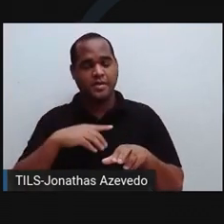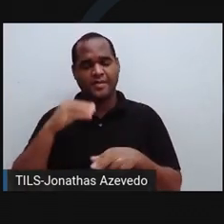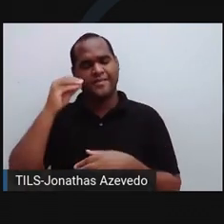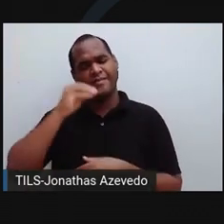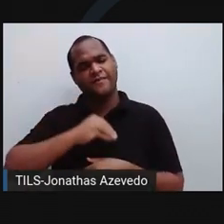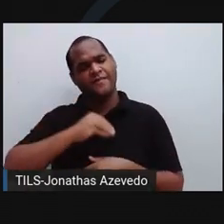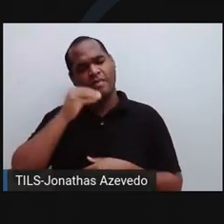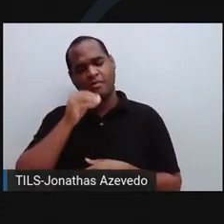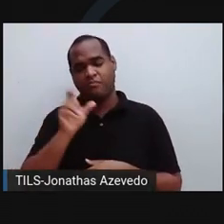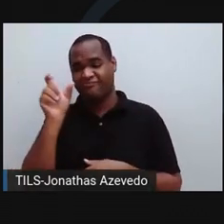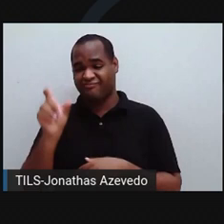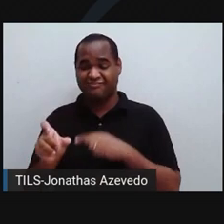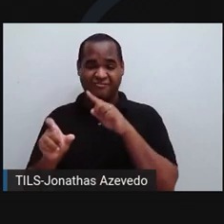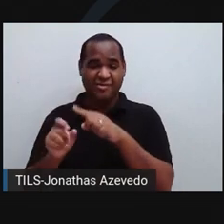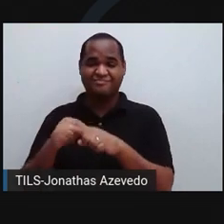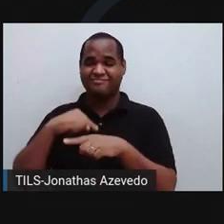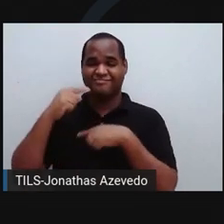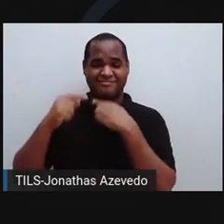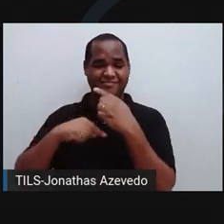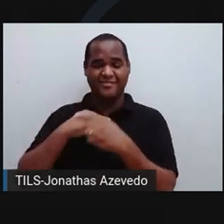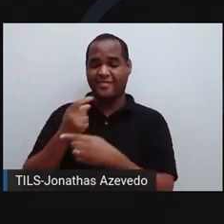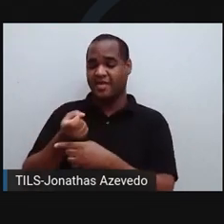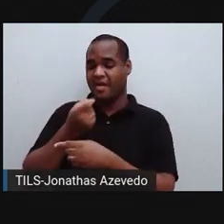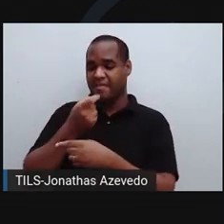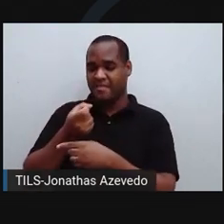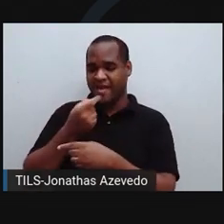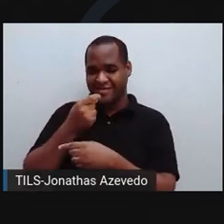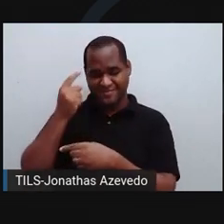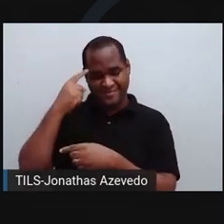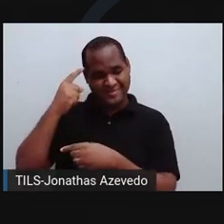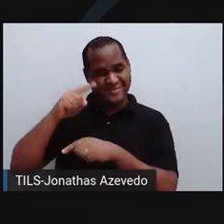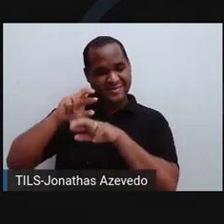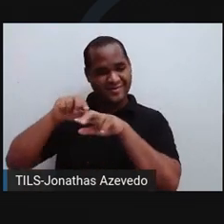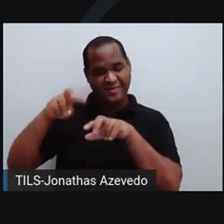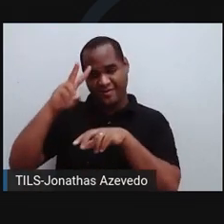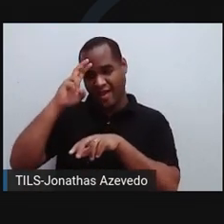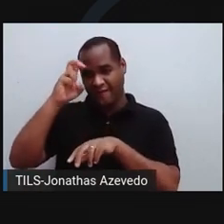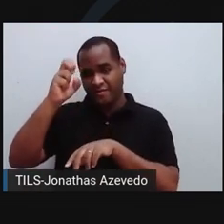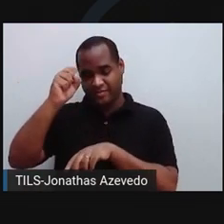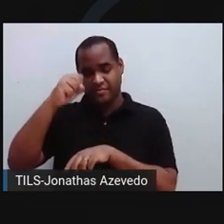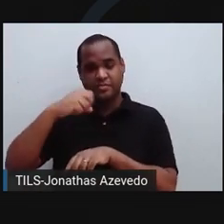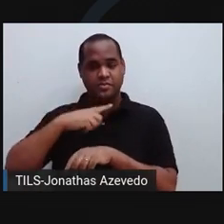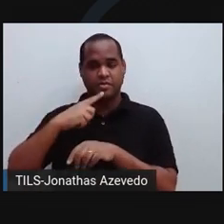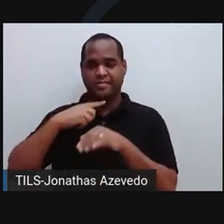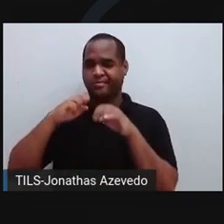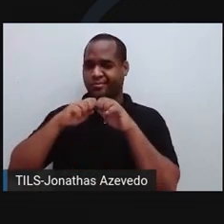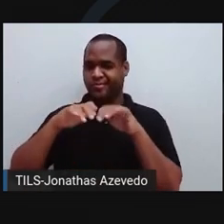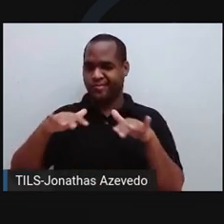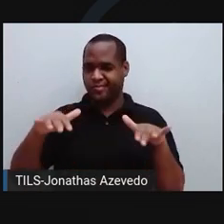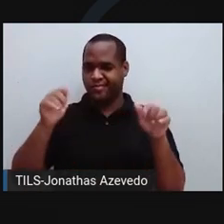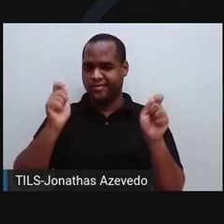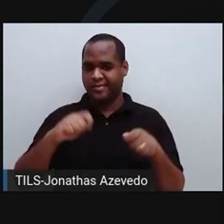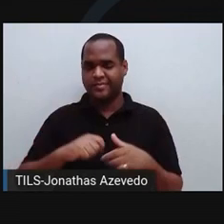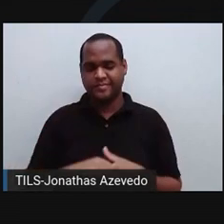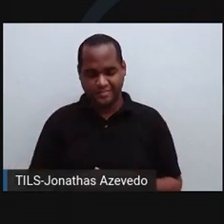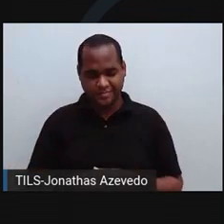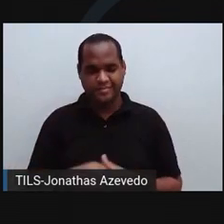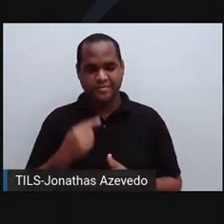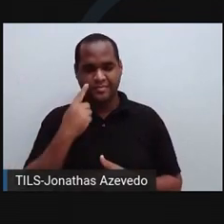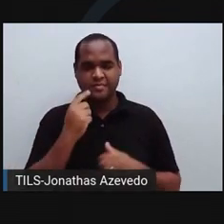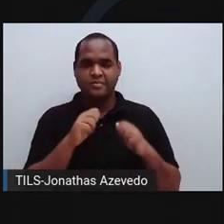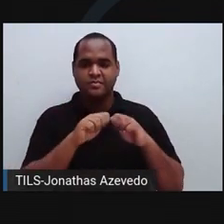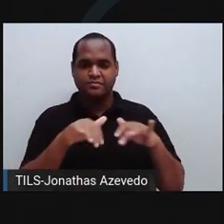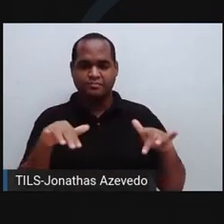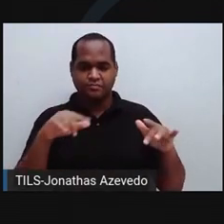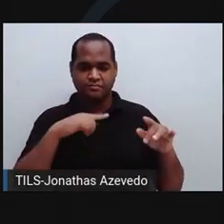com uso intenso de antibiótico, que os fungos, seres oportunistas, aproveitam para se proliferar. A história desse superfungo é relativamente curta.